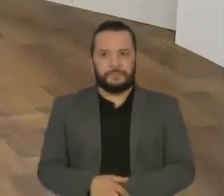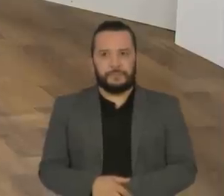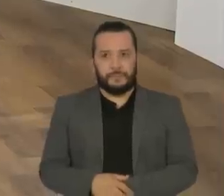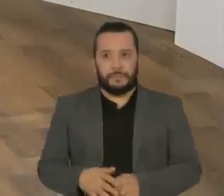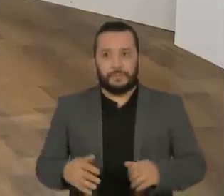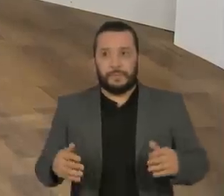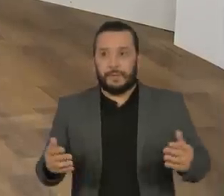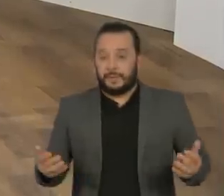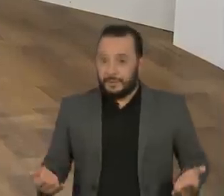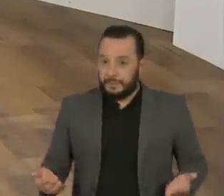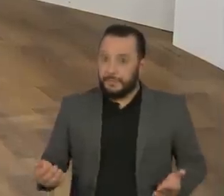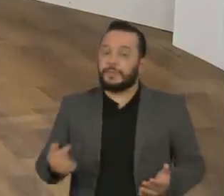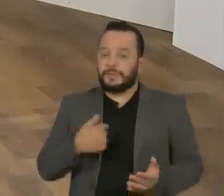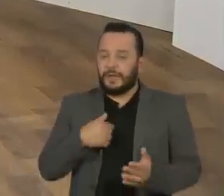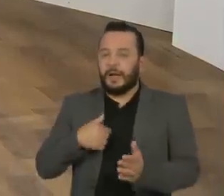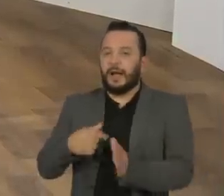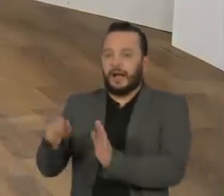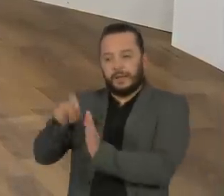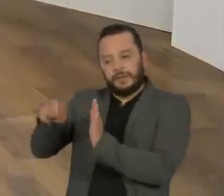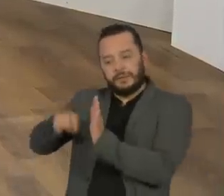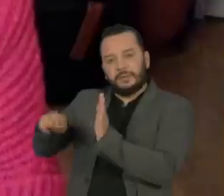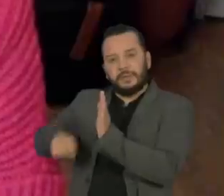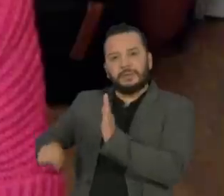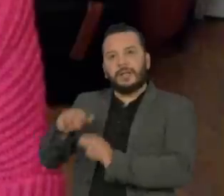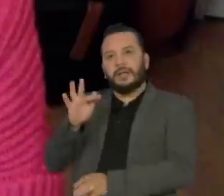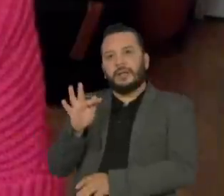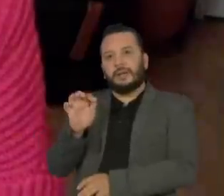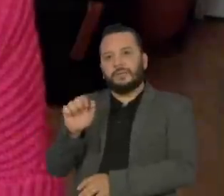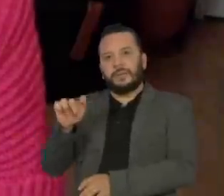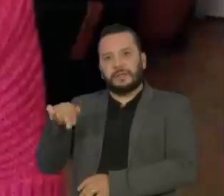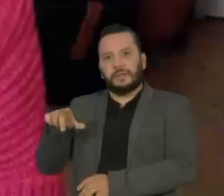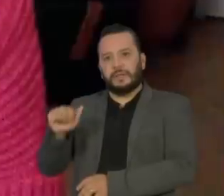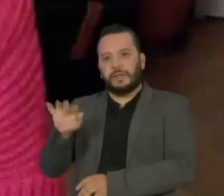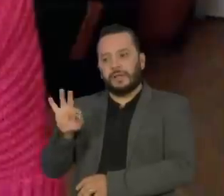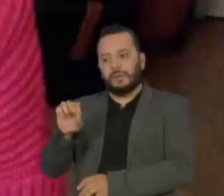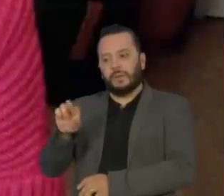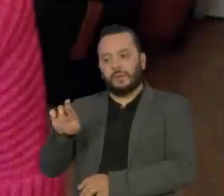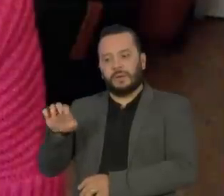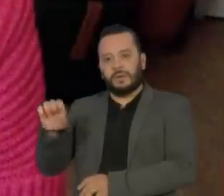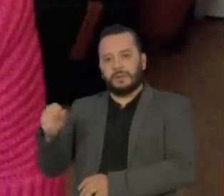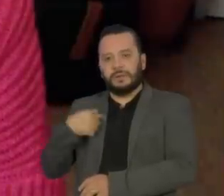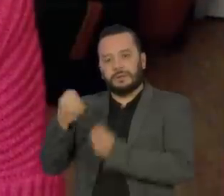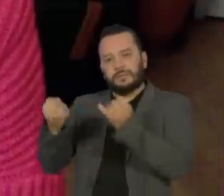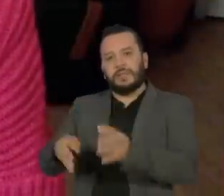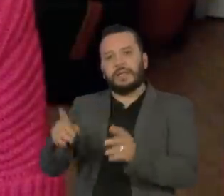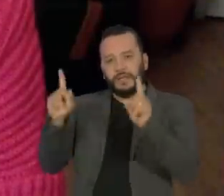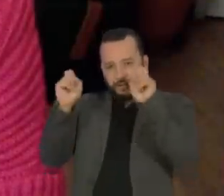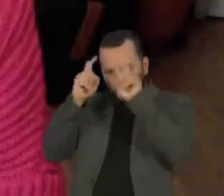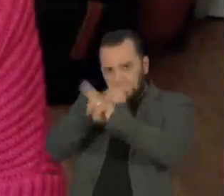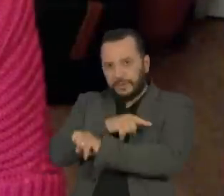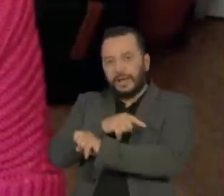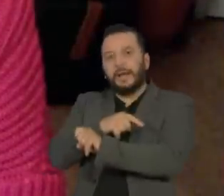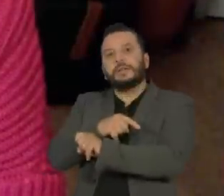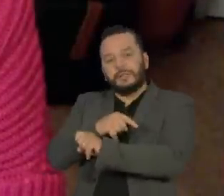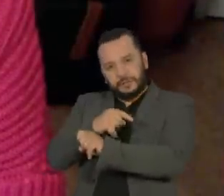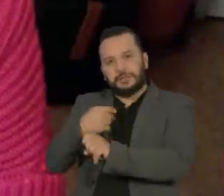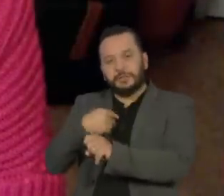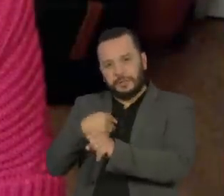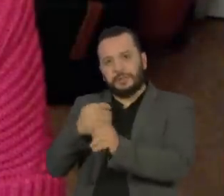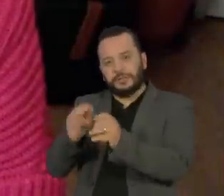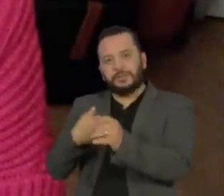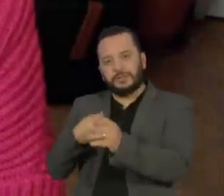A crônica da Fernanda Torres fala da dificuldade que a gente tem de ter uma coluna num jornal,